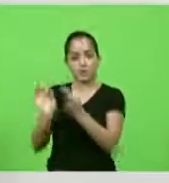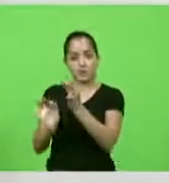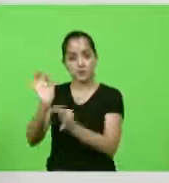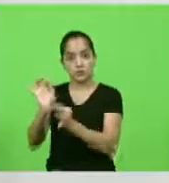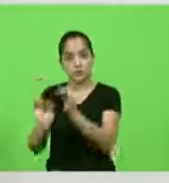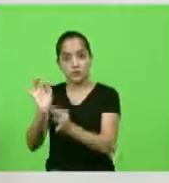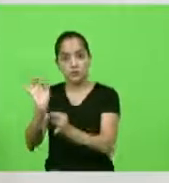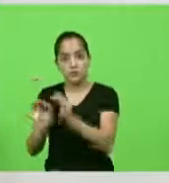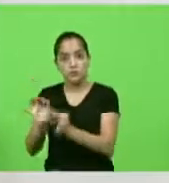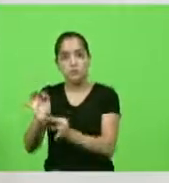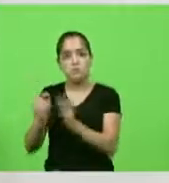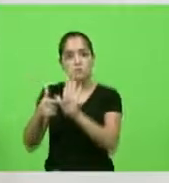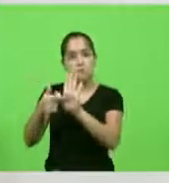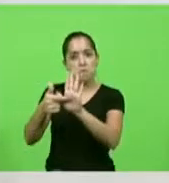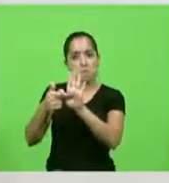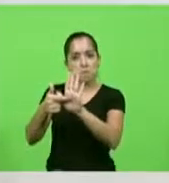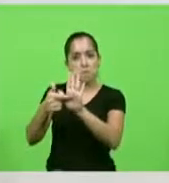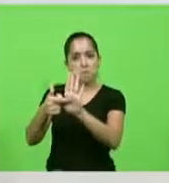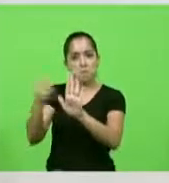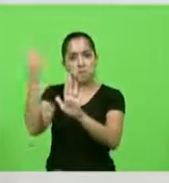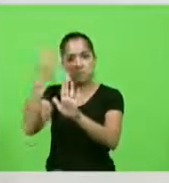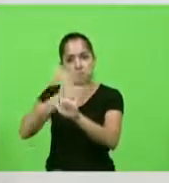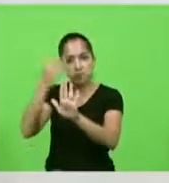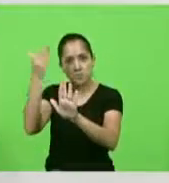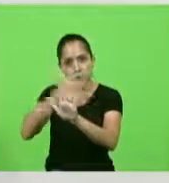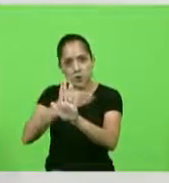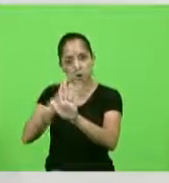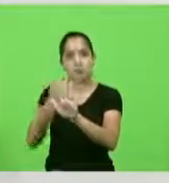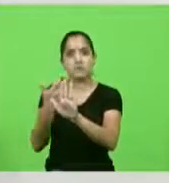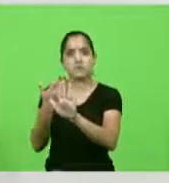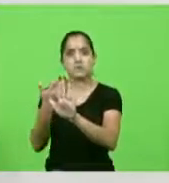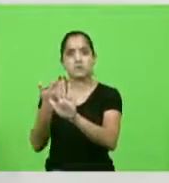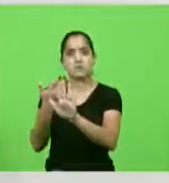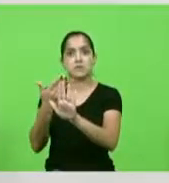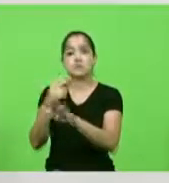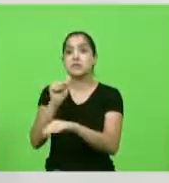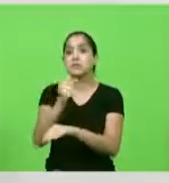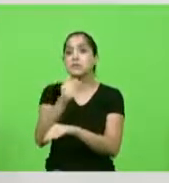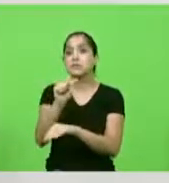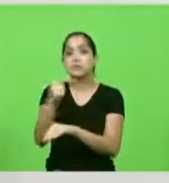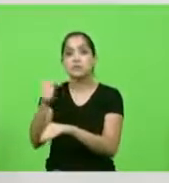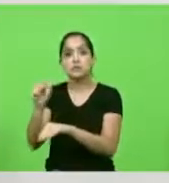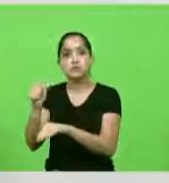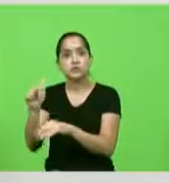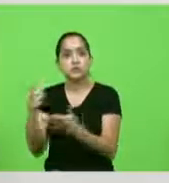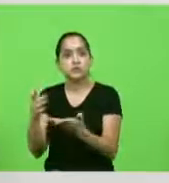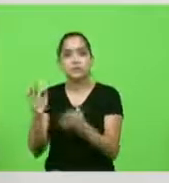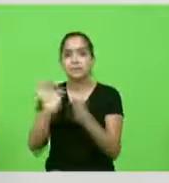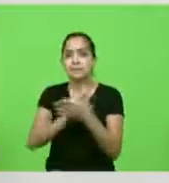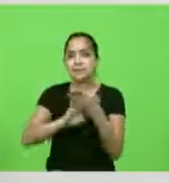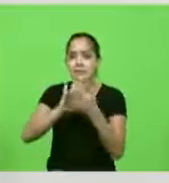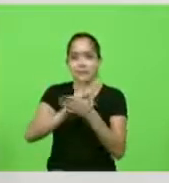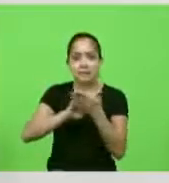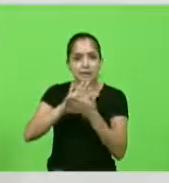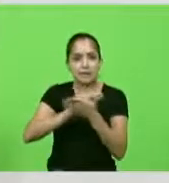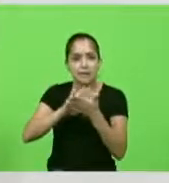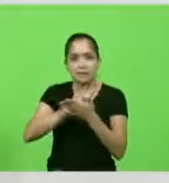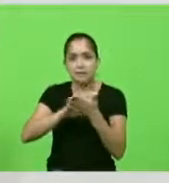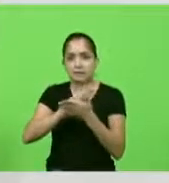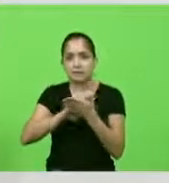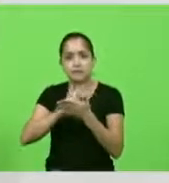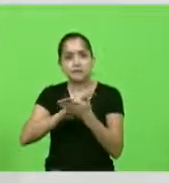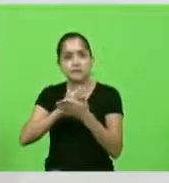todas as evidências que não existiam quaisquer fatos apesarem